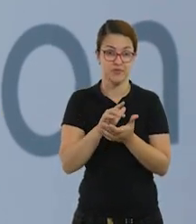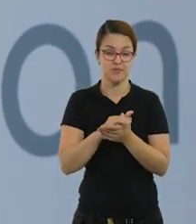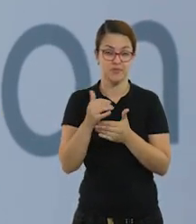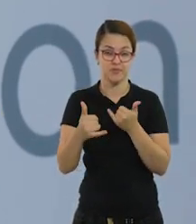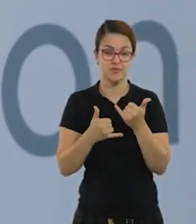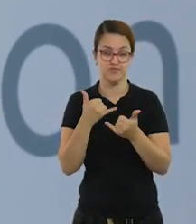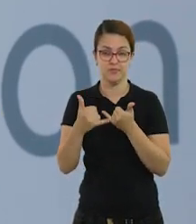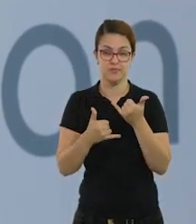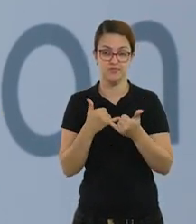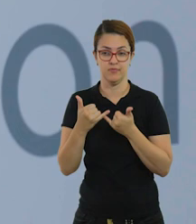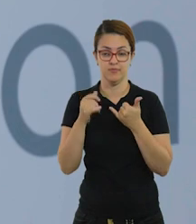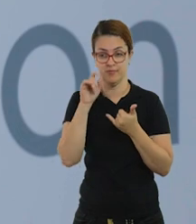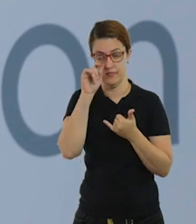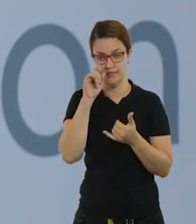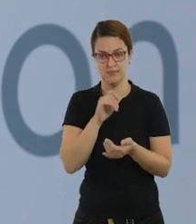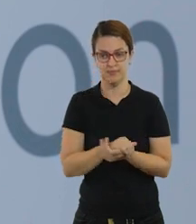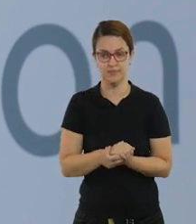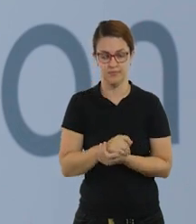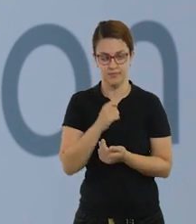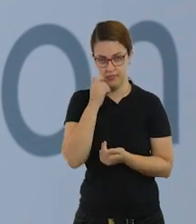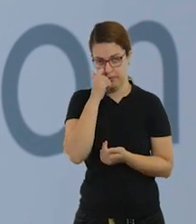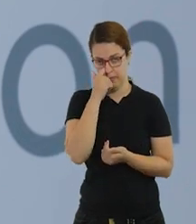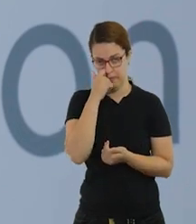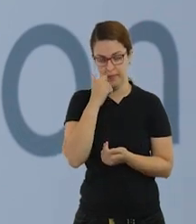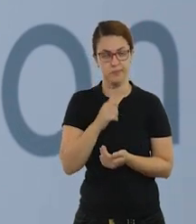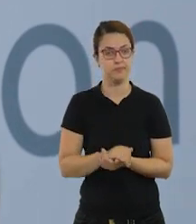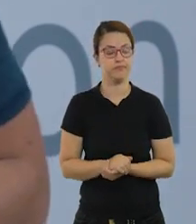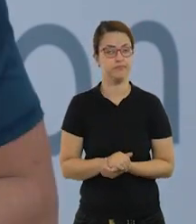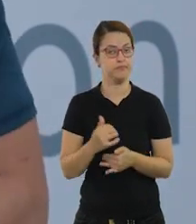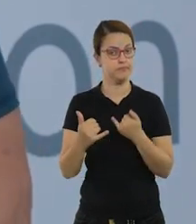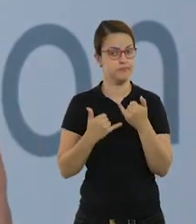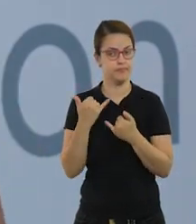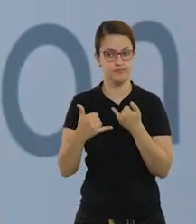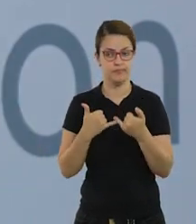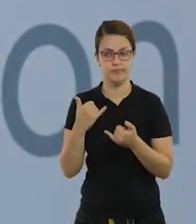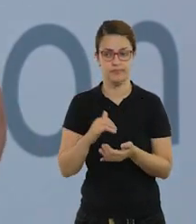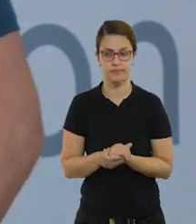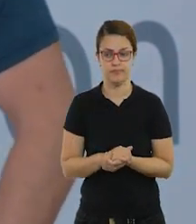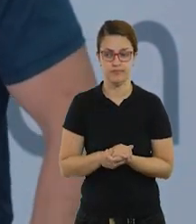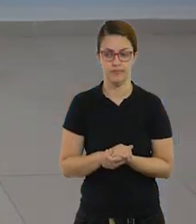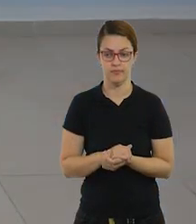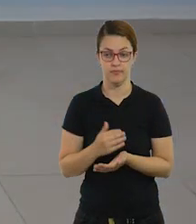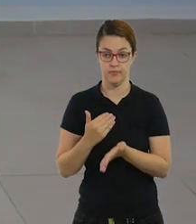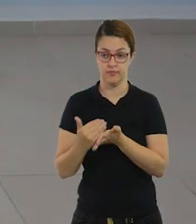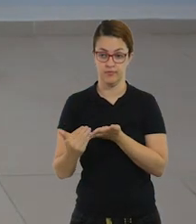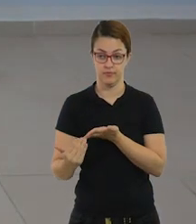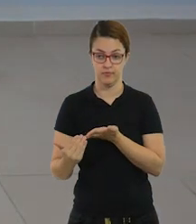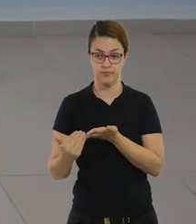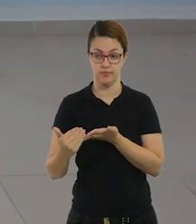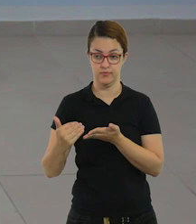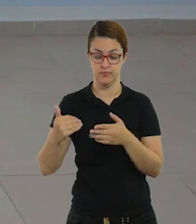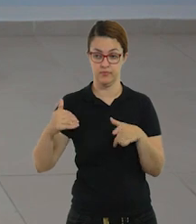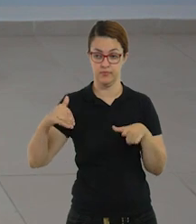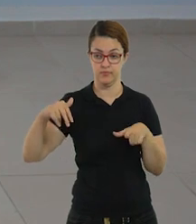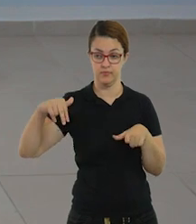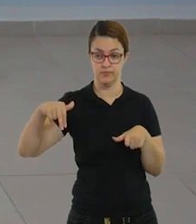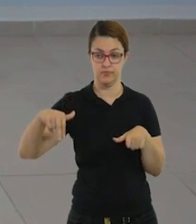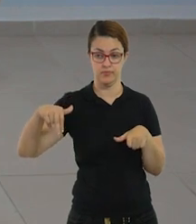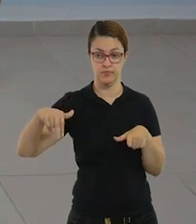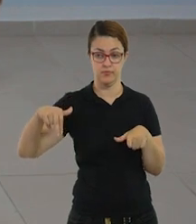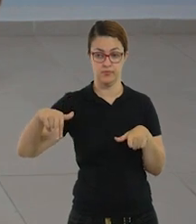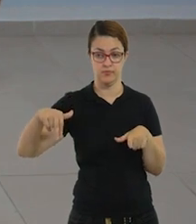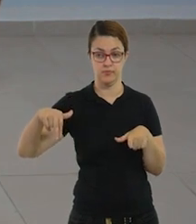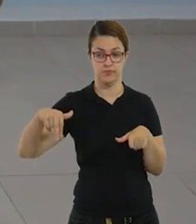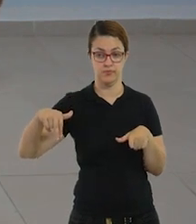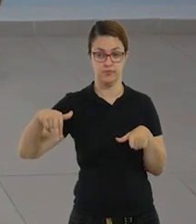consiga executar, ok? Então, a gente vai para a primeira etapa. Aqui na brincadeira, Então, a criança vai começar em cima desse